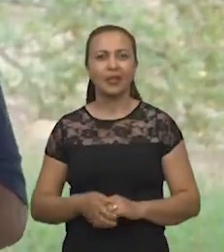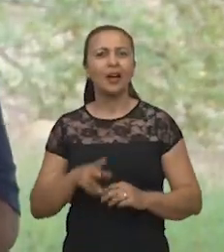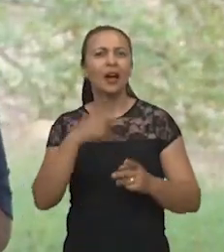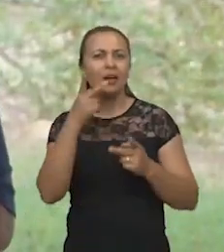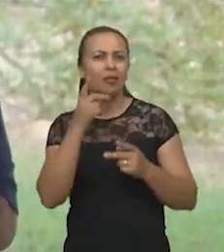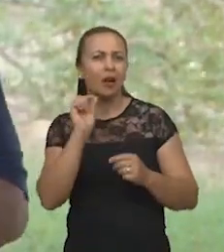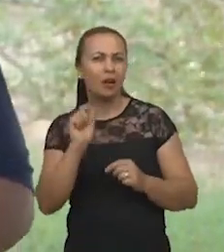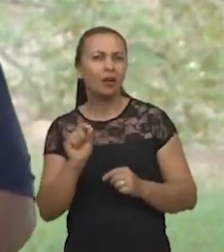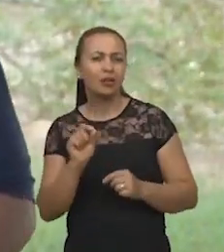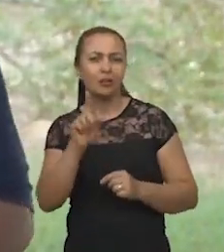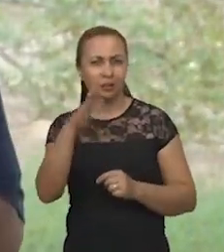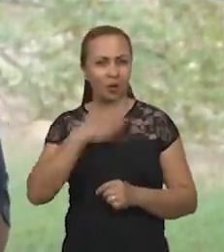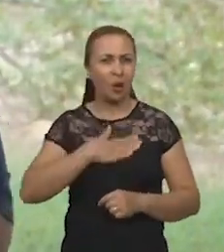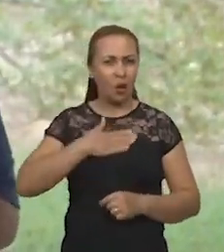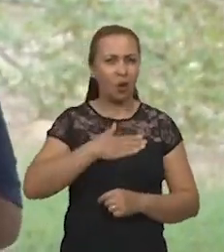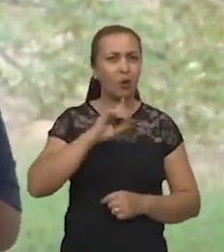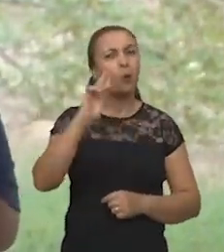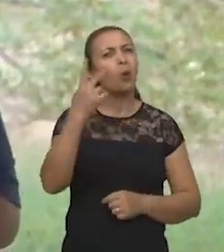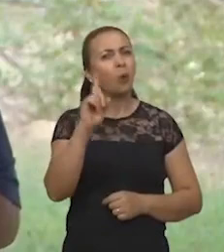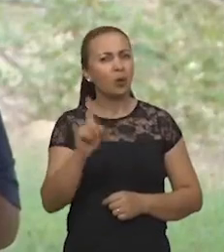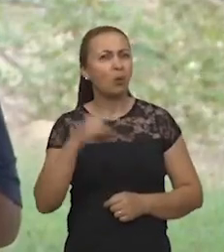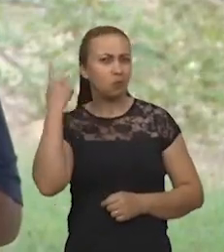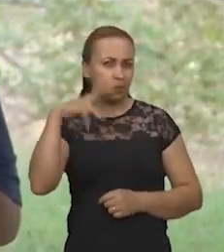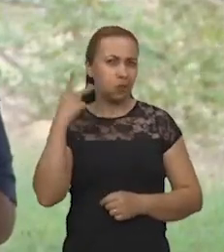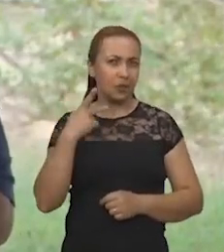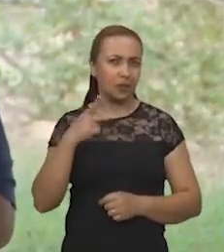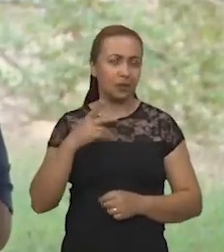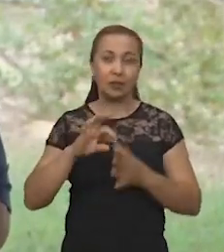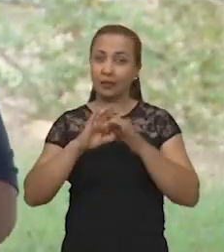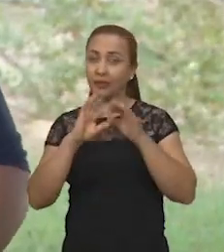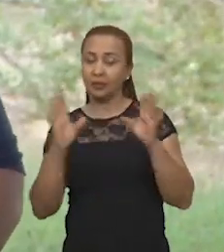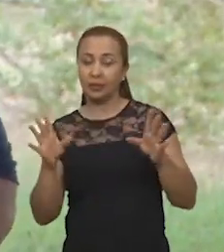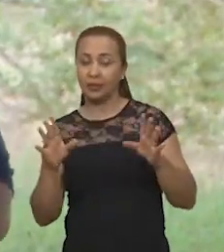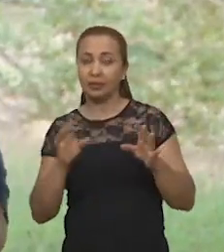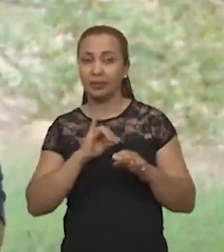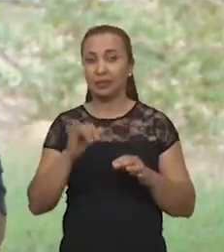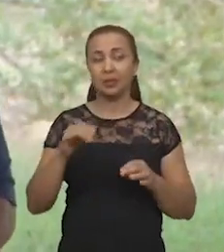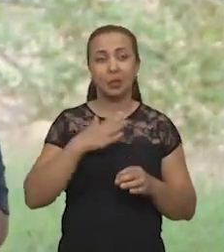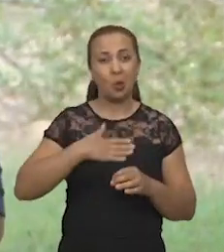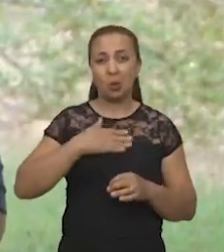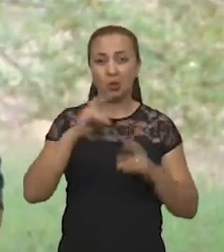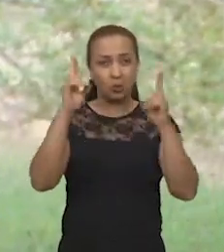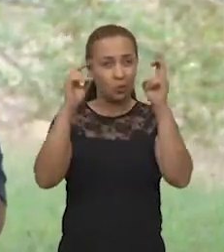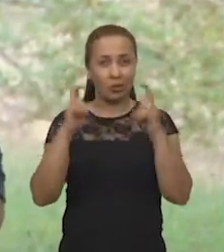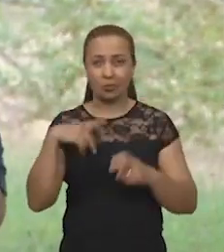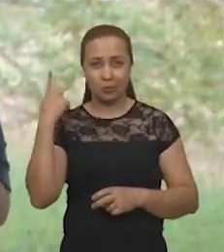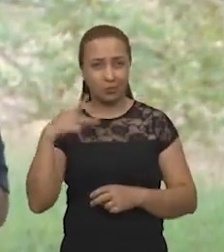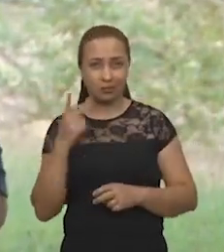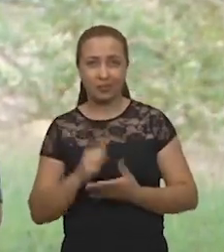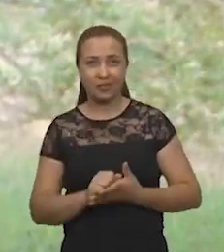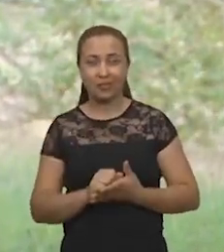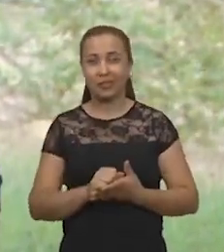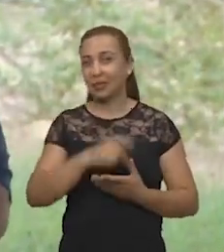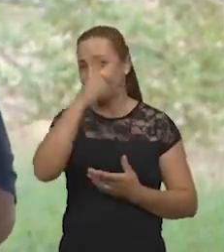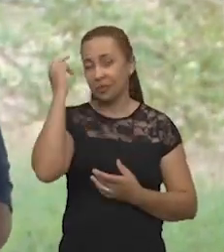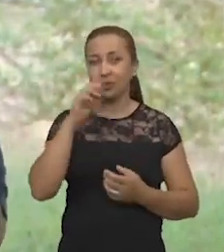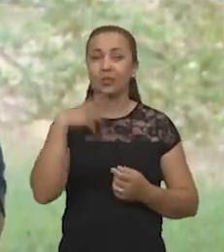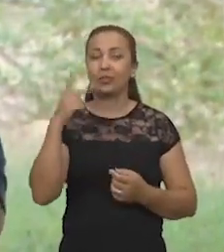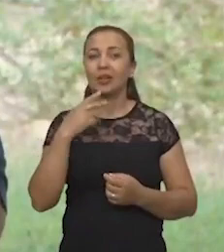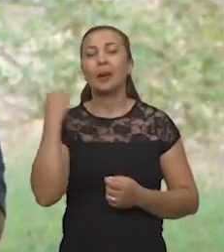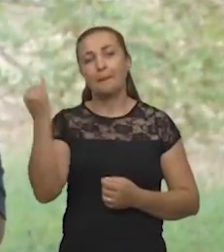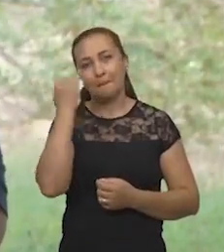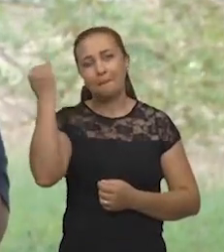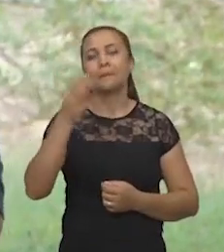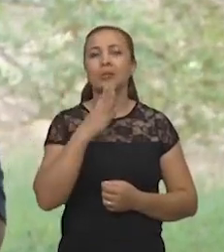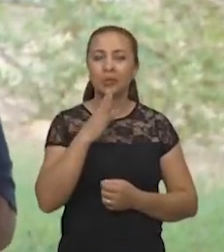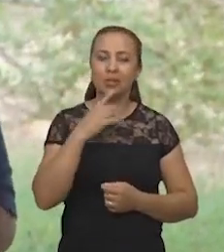Me diz uma coisa, você gosta ou não de política? Independente de afinidade com o tema, especialistas informam que é importante